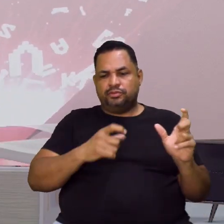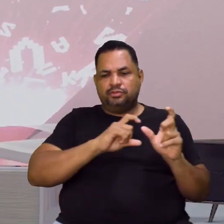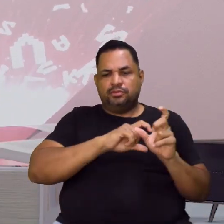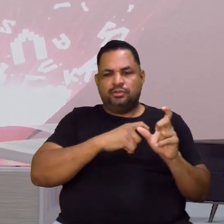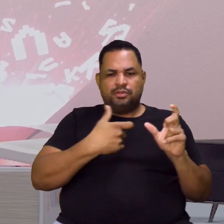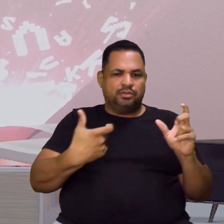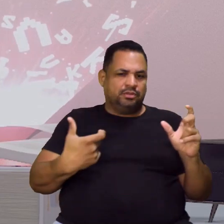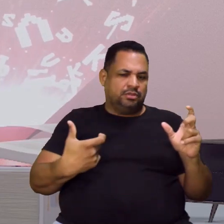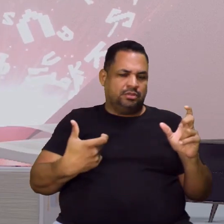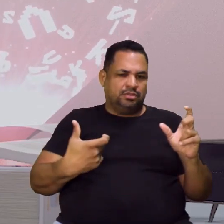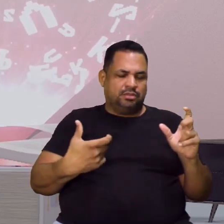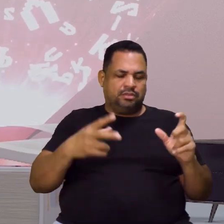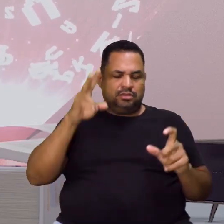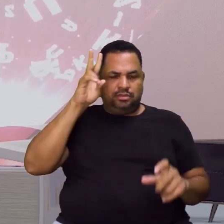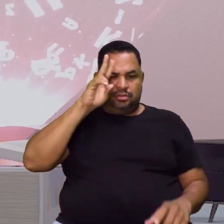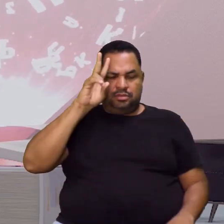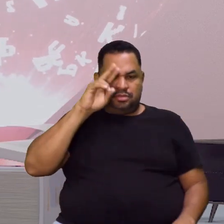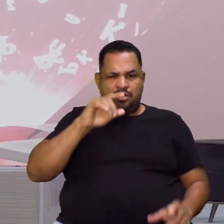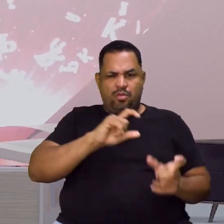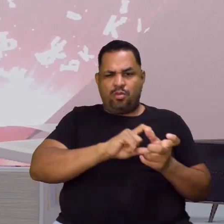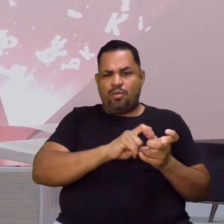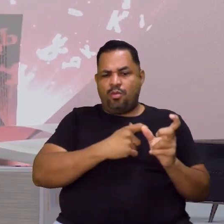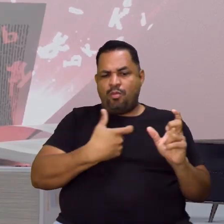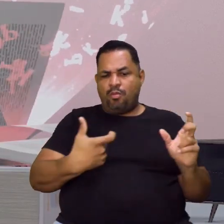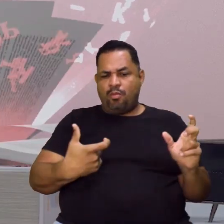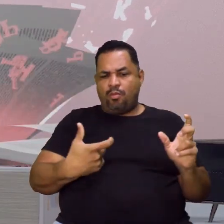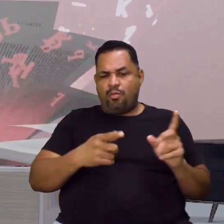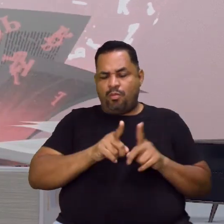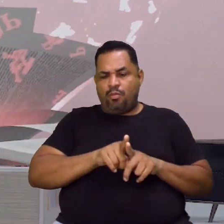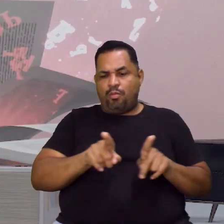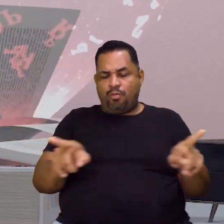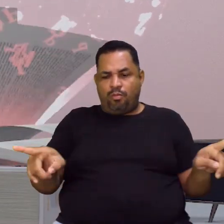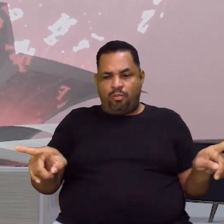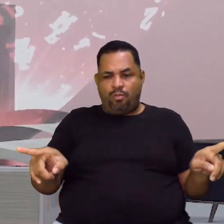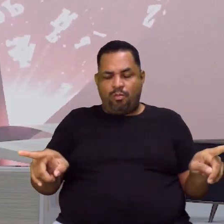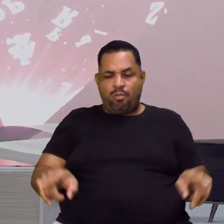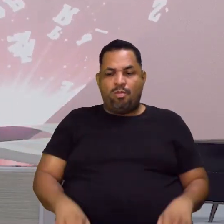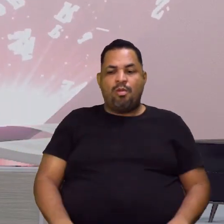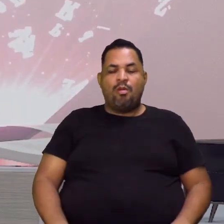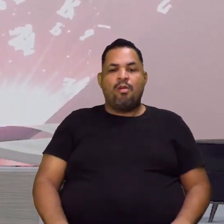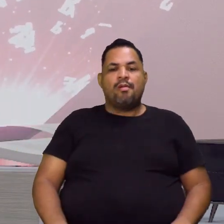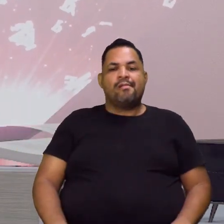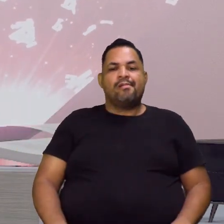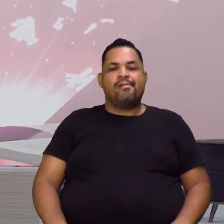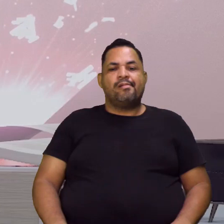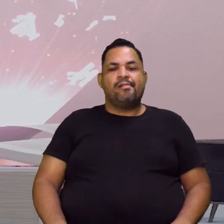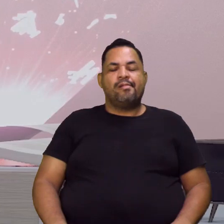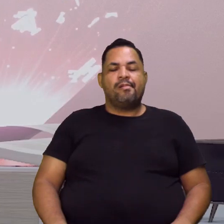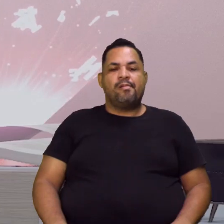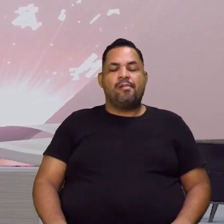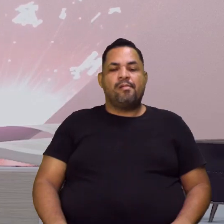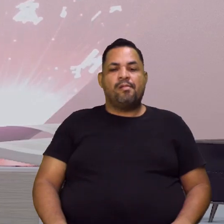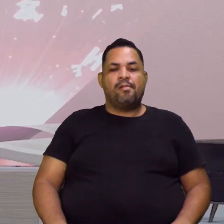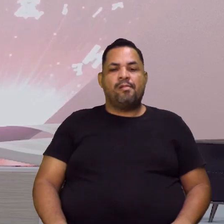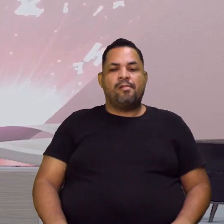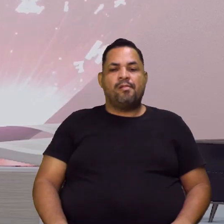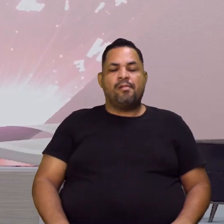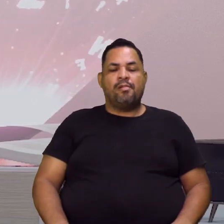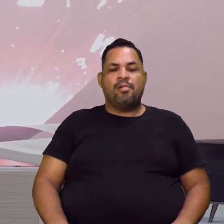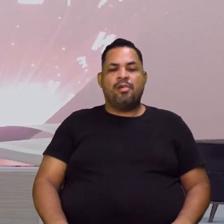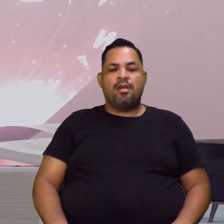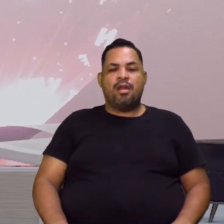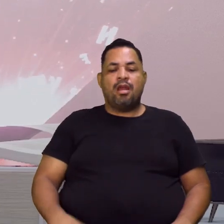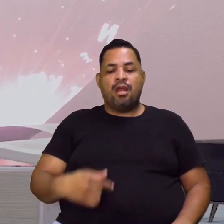Ó, antônimo. Lembra da antítese, oposição, contrário. Tá certo? Eu